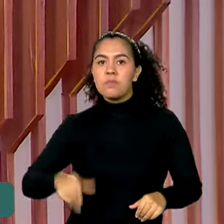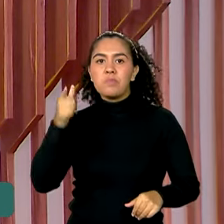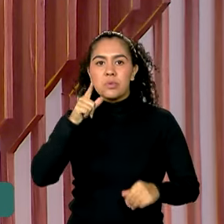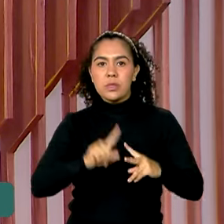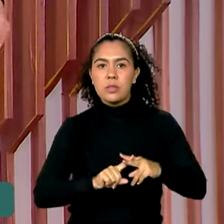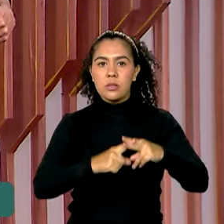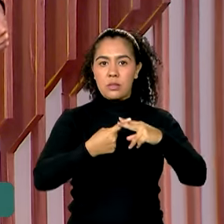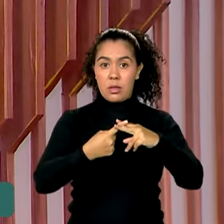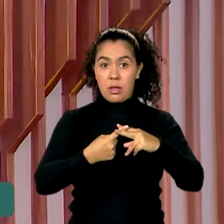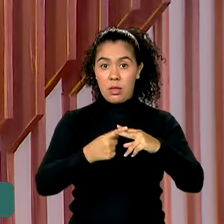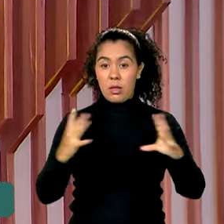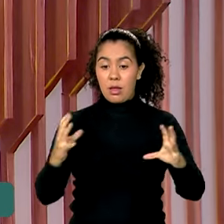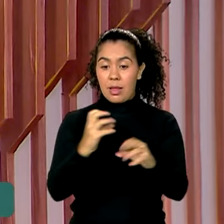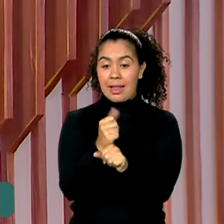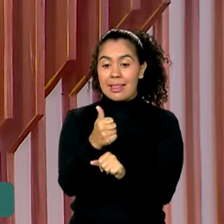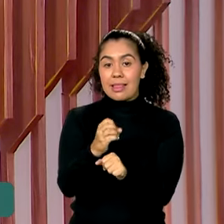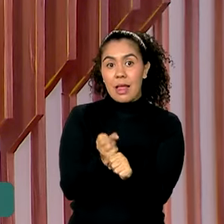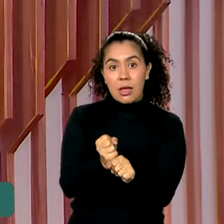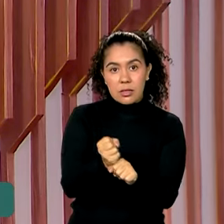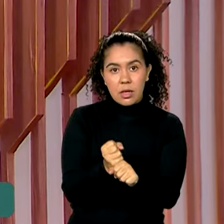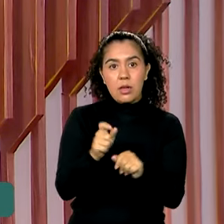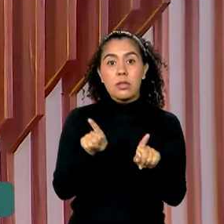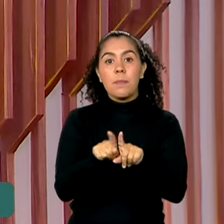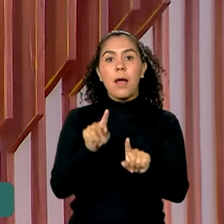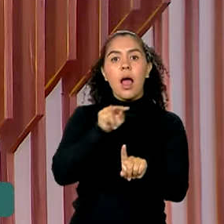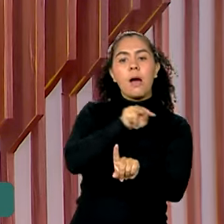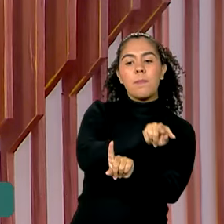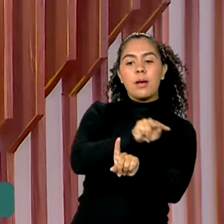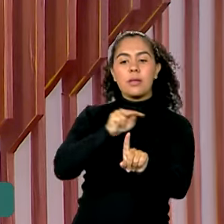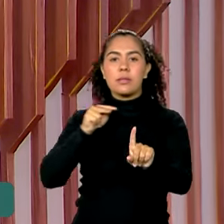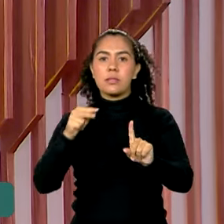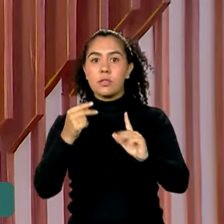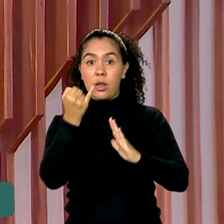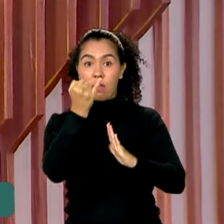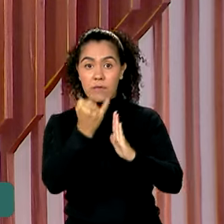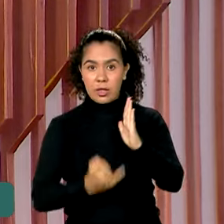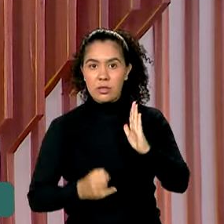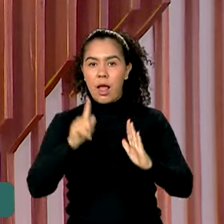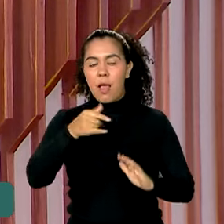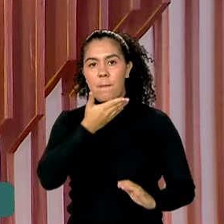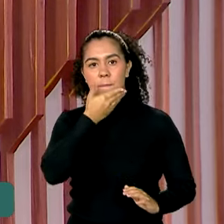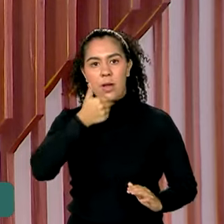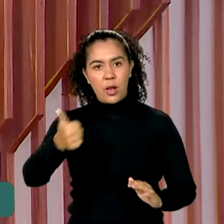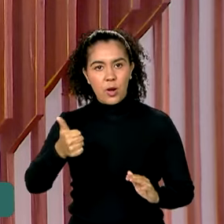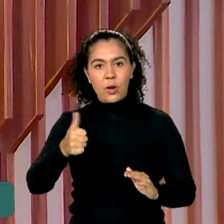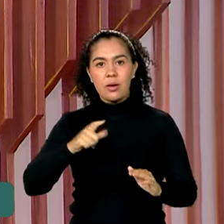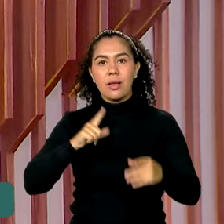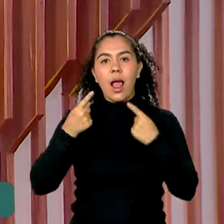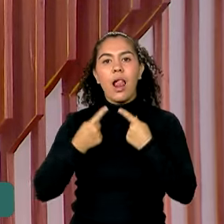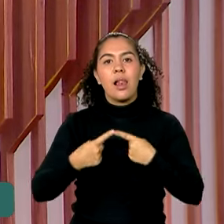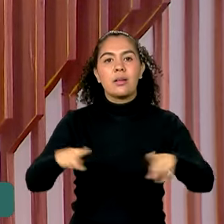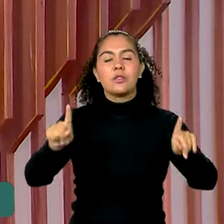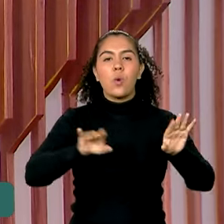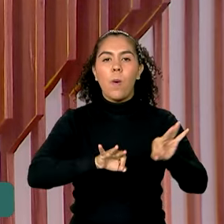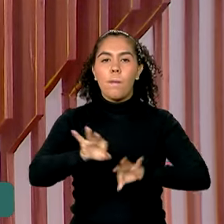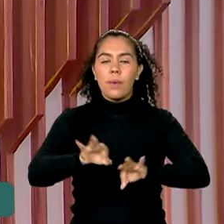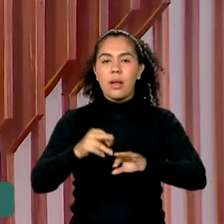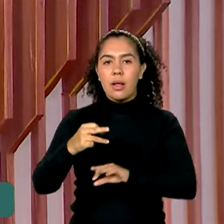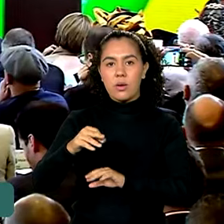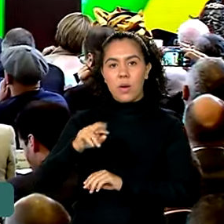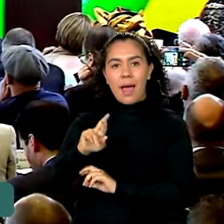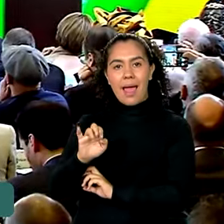anos e que a perspectiva de inflação futura é a melhor, desde o lançamento do Plano Real, em 1994.